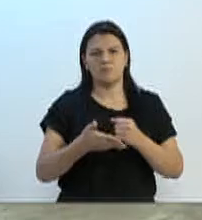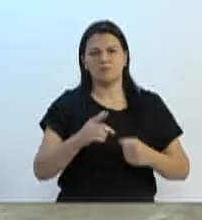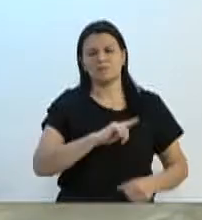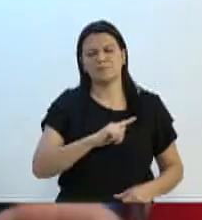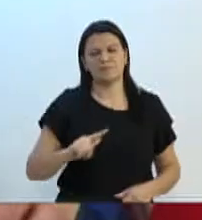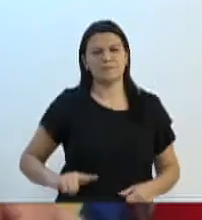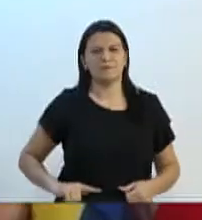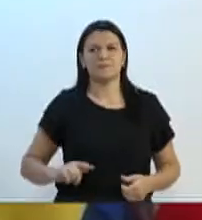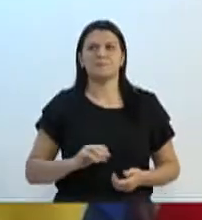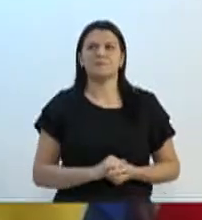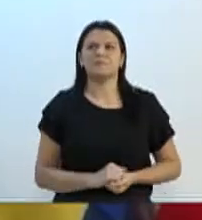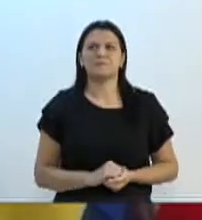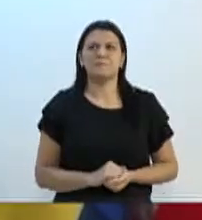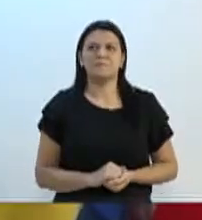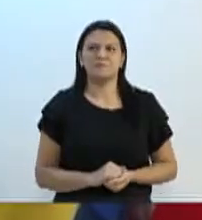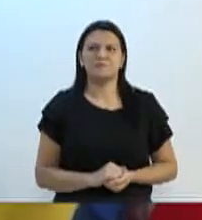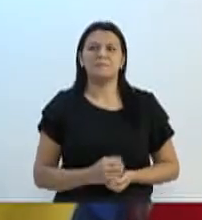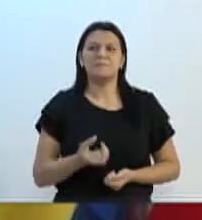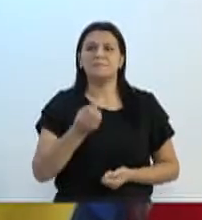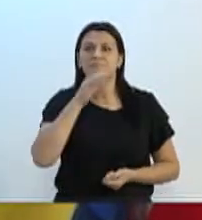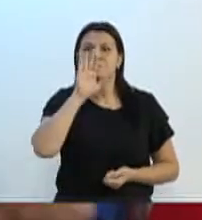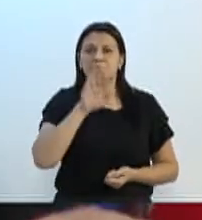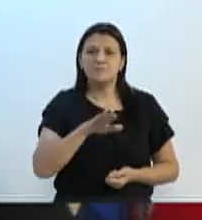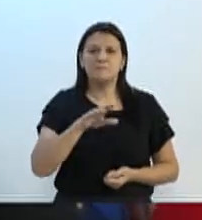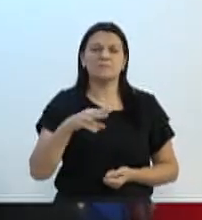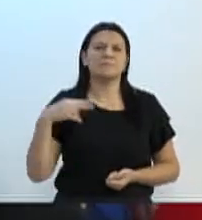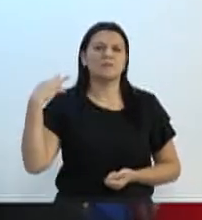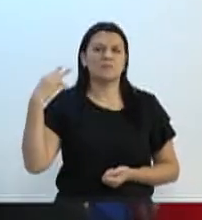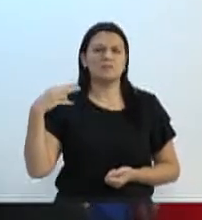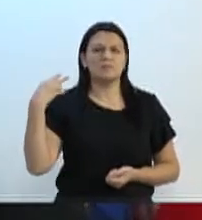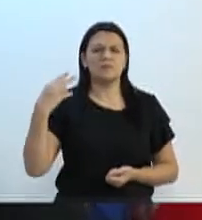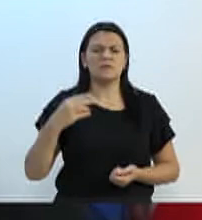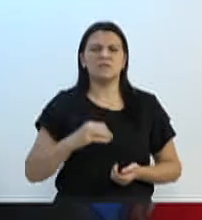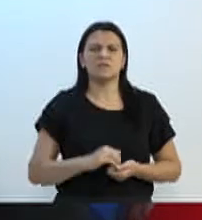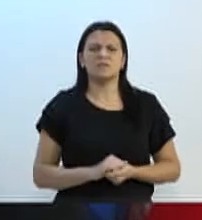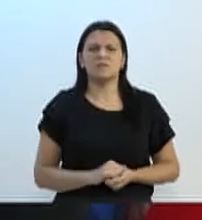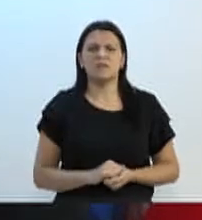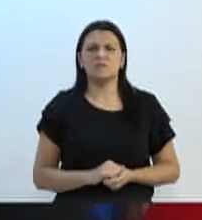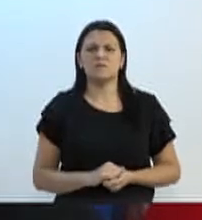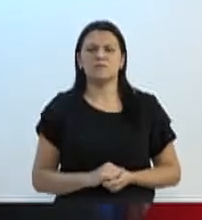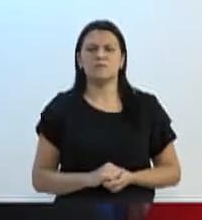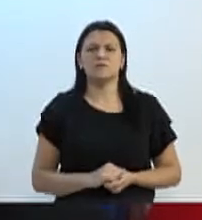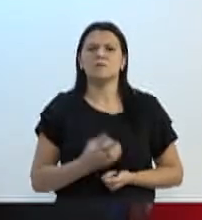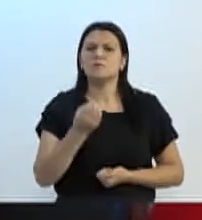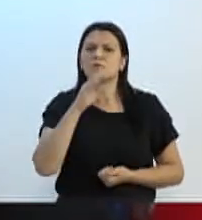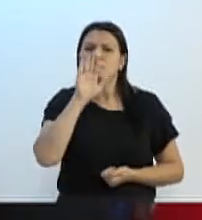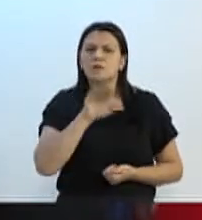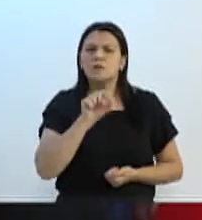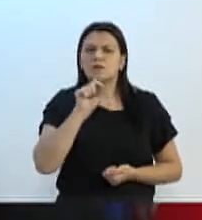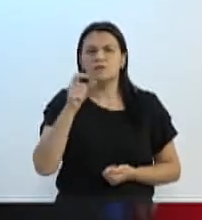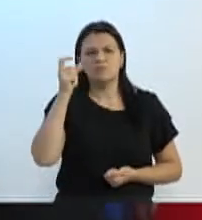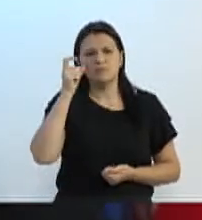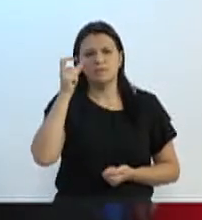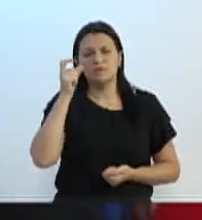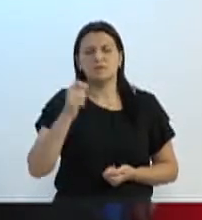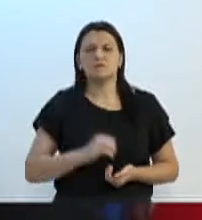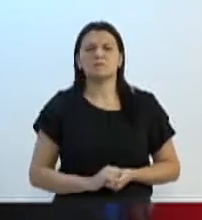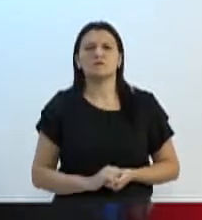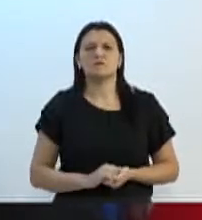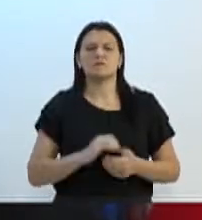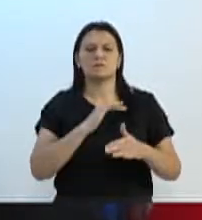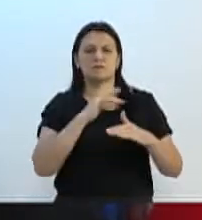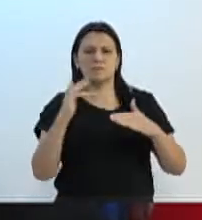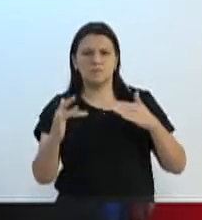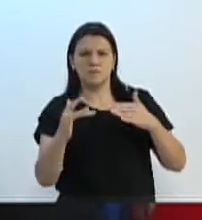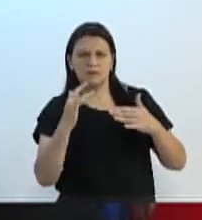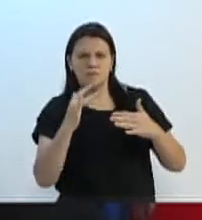Boa tarde, colegas vereadores. Boa tarde, quem nos acompanha através da internet, nossas